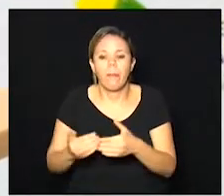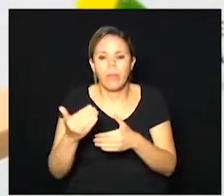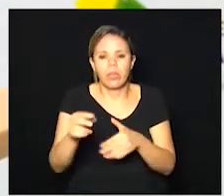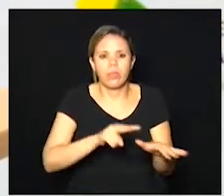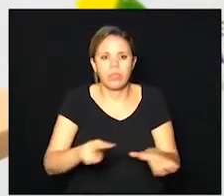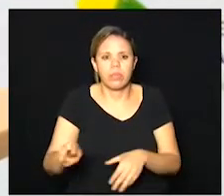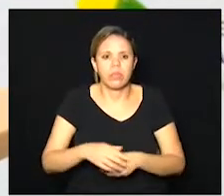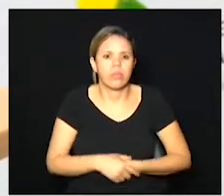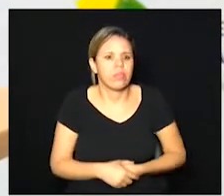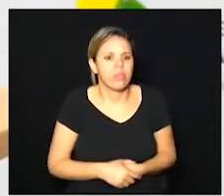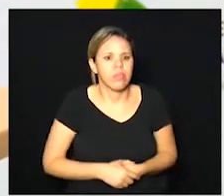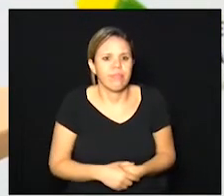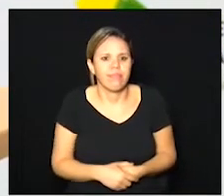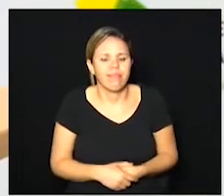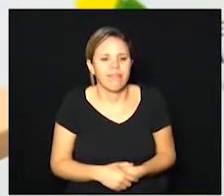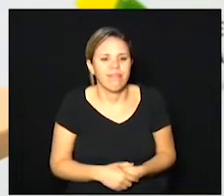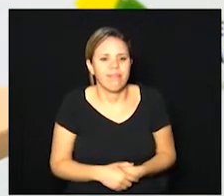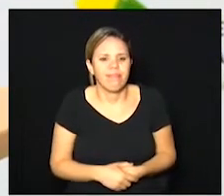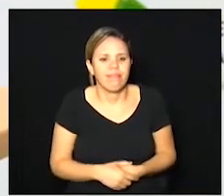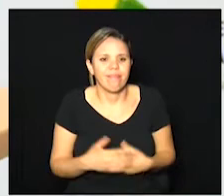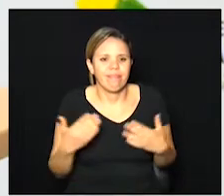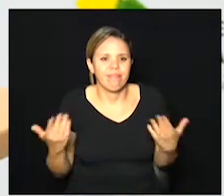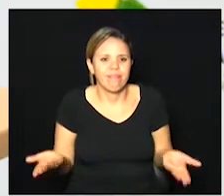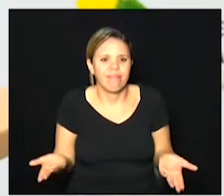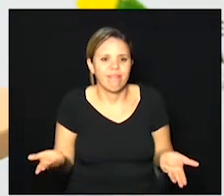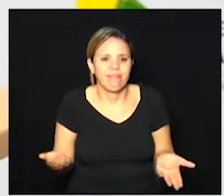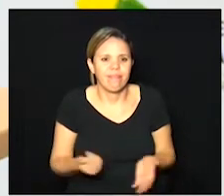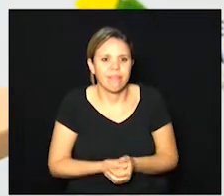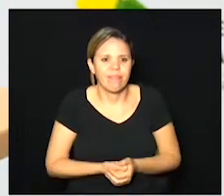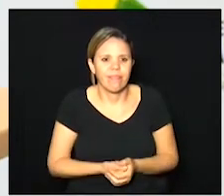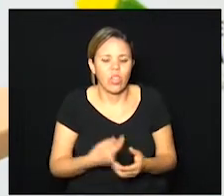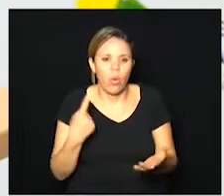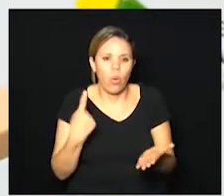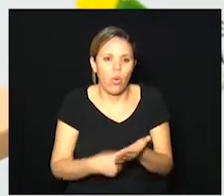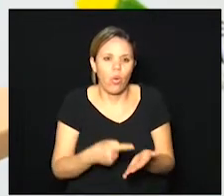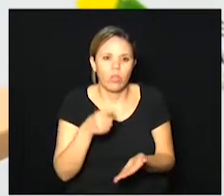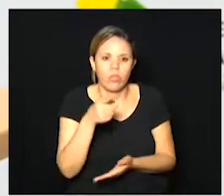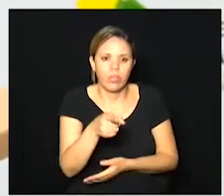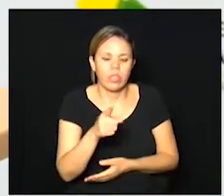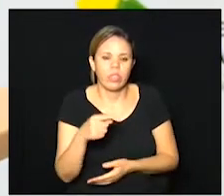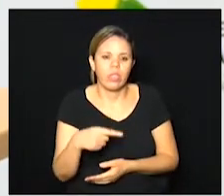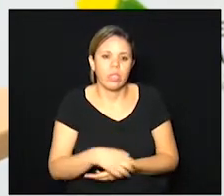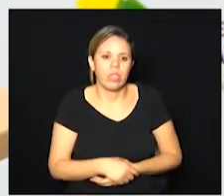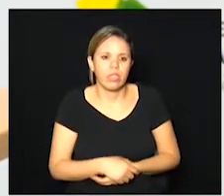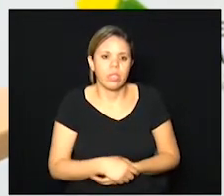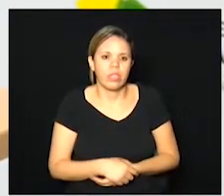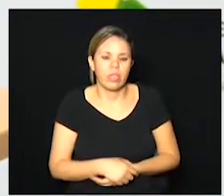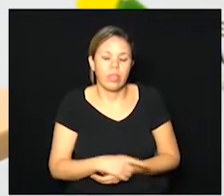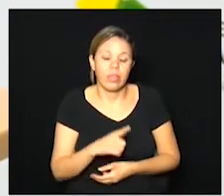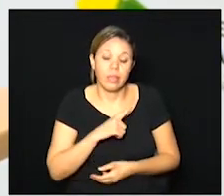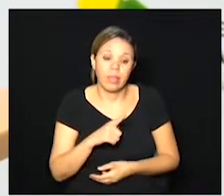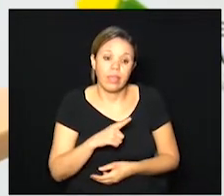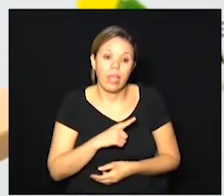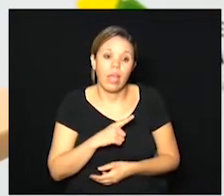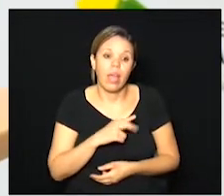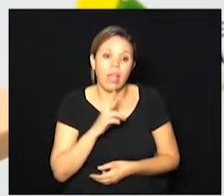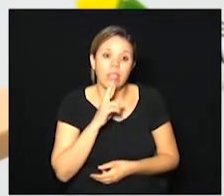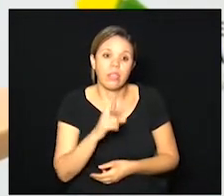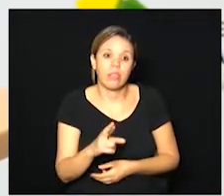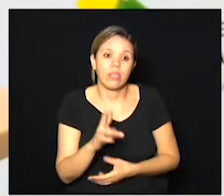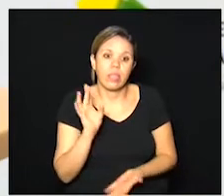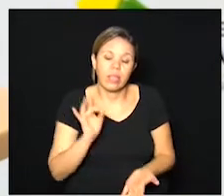semana então eu conto com vocês para a gente poder ter essa resposta